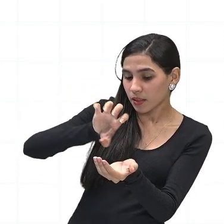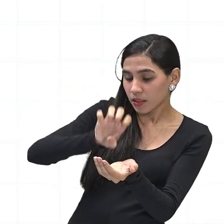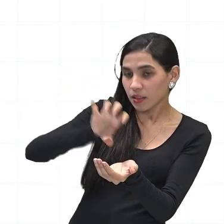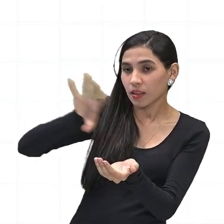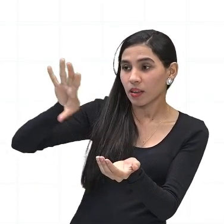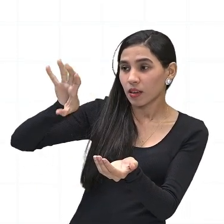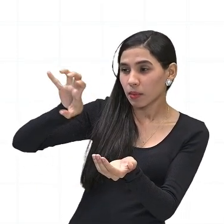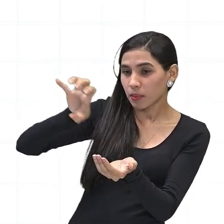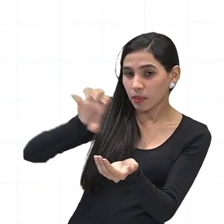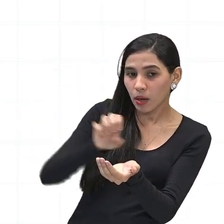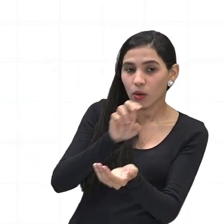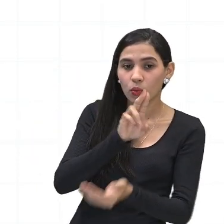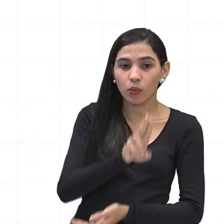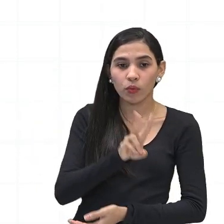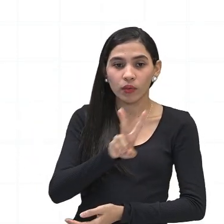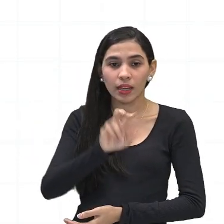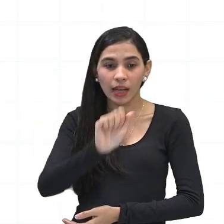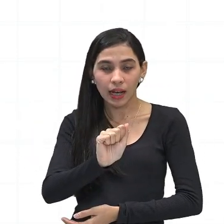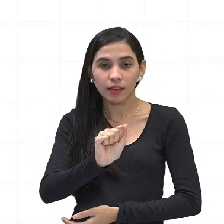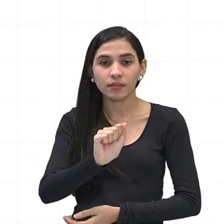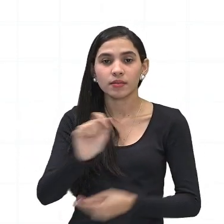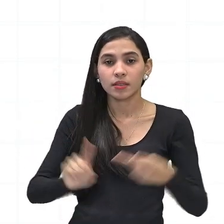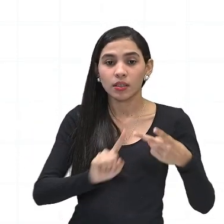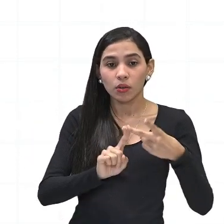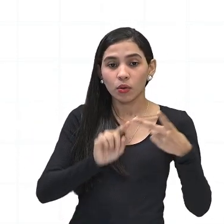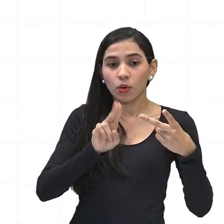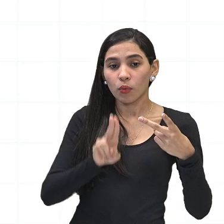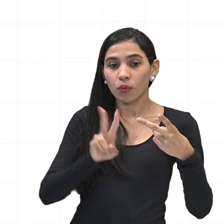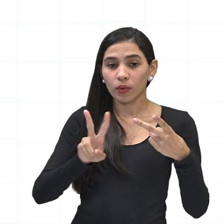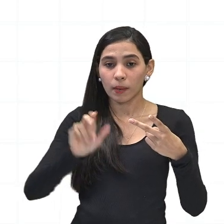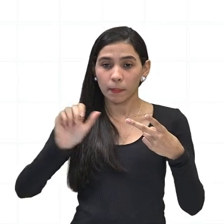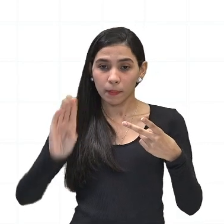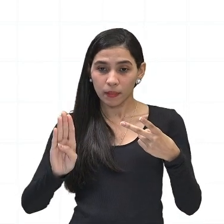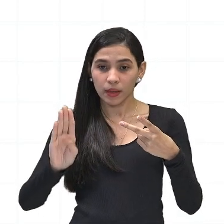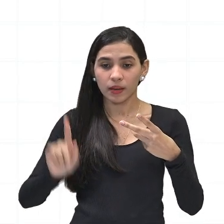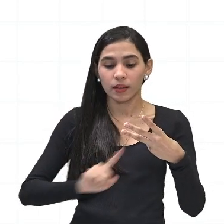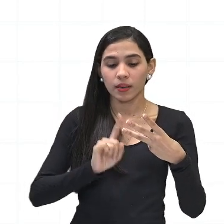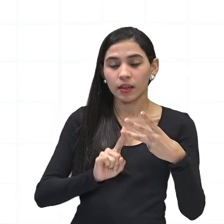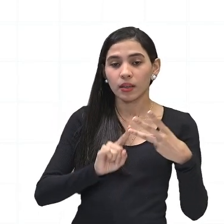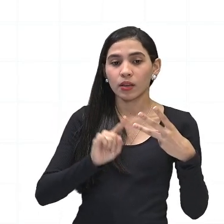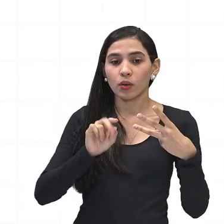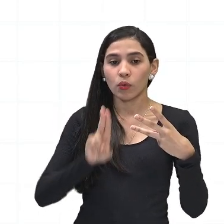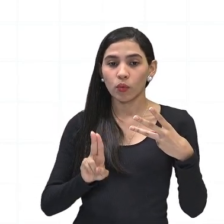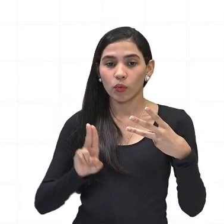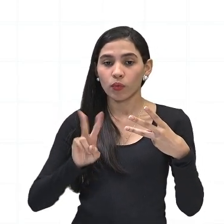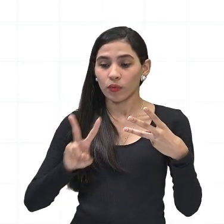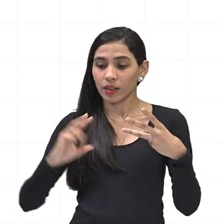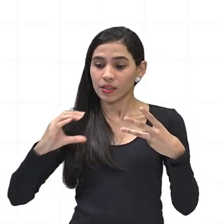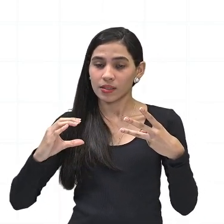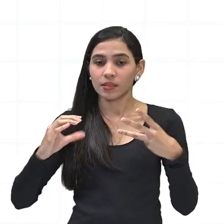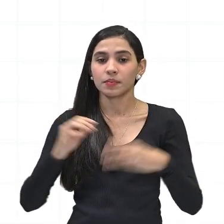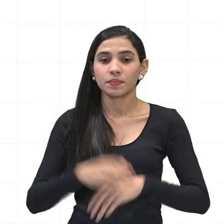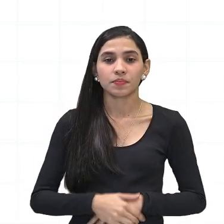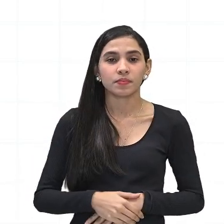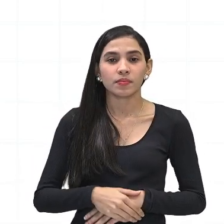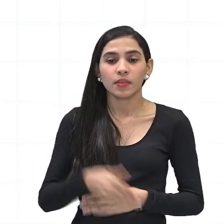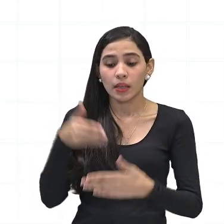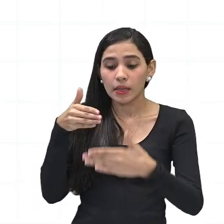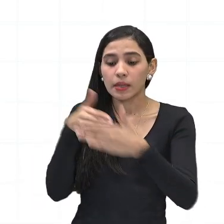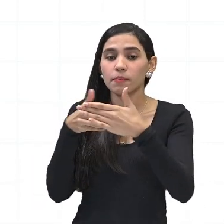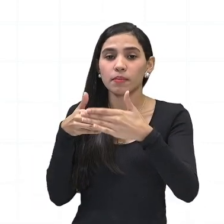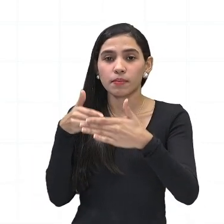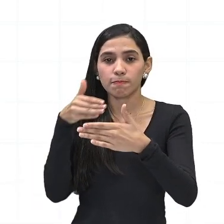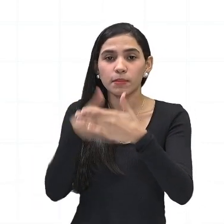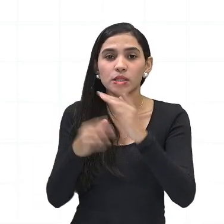A, ultravioleta B e ultravioleta C, impedindo com que ele chegue em proporções